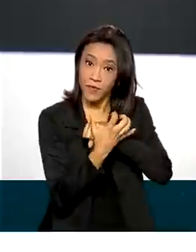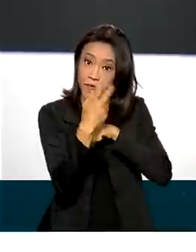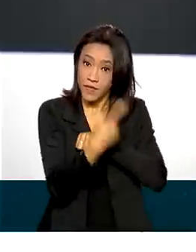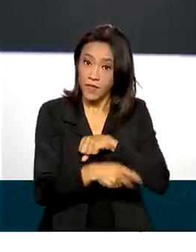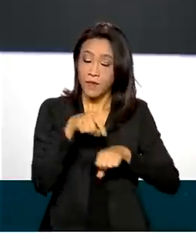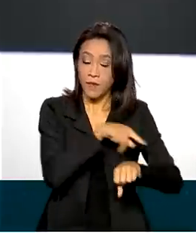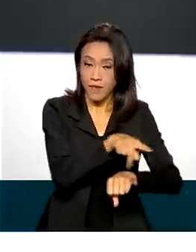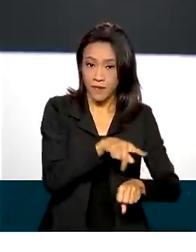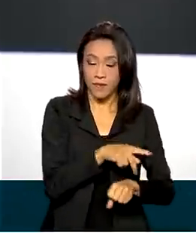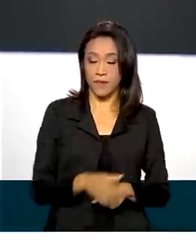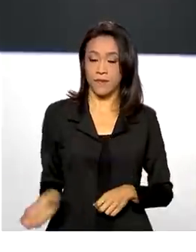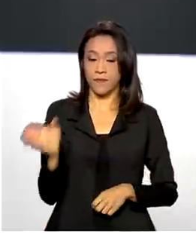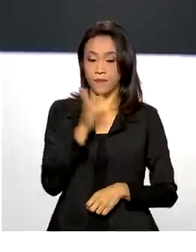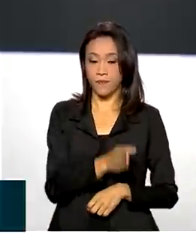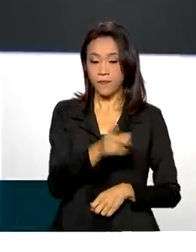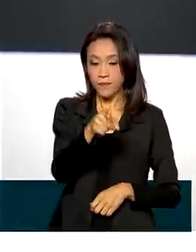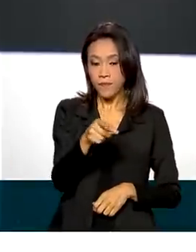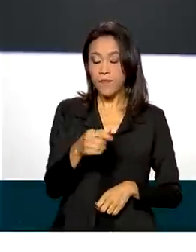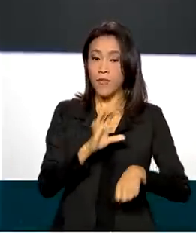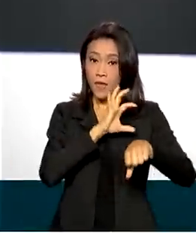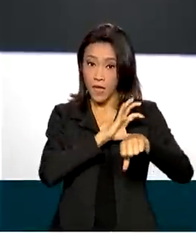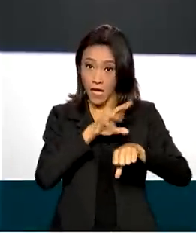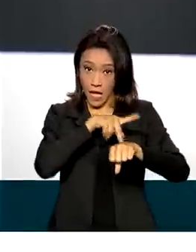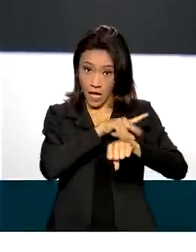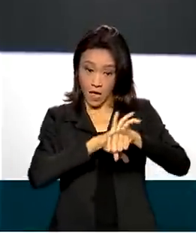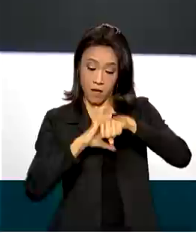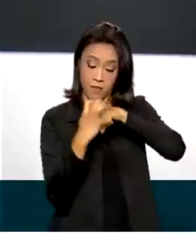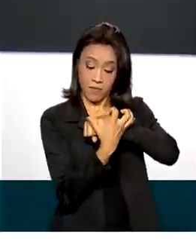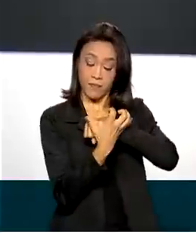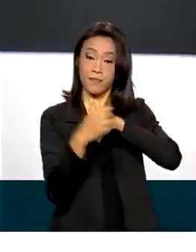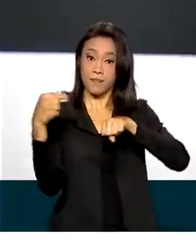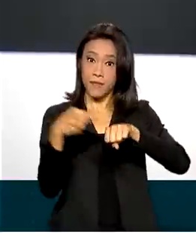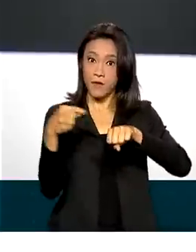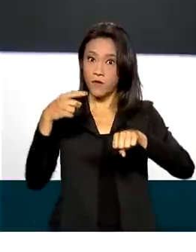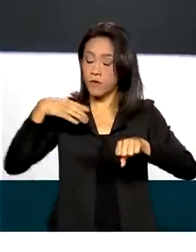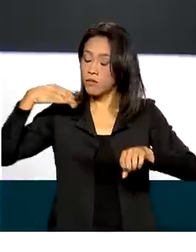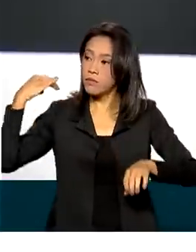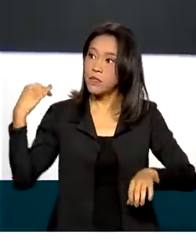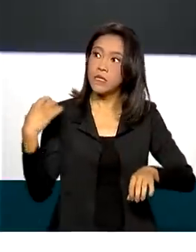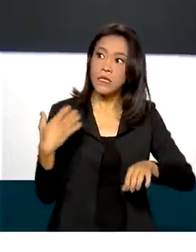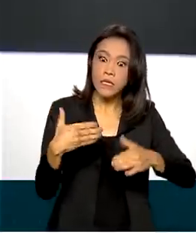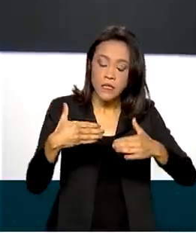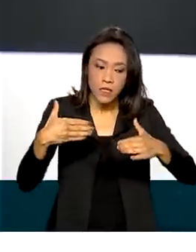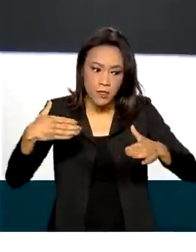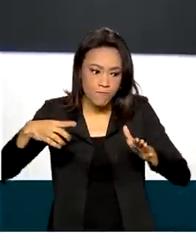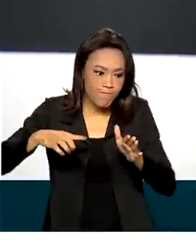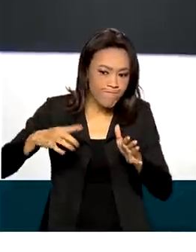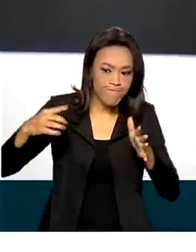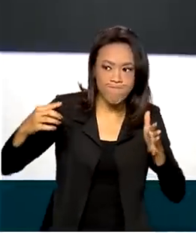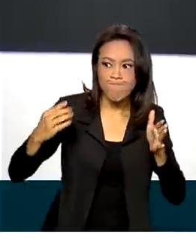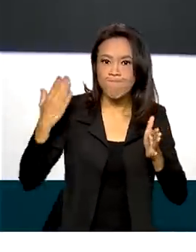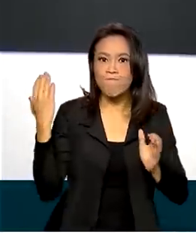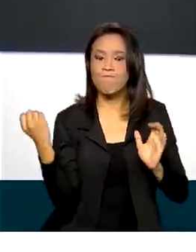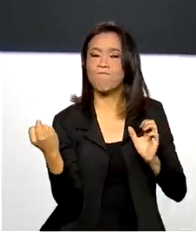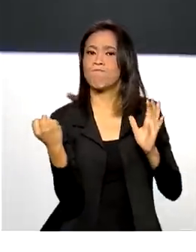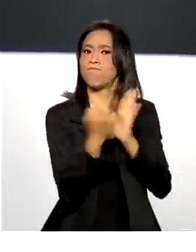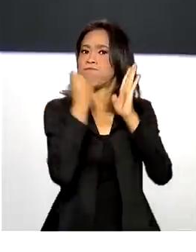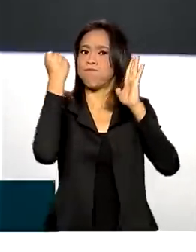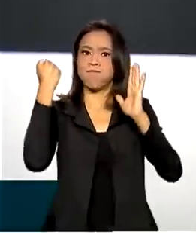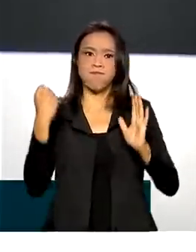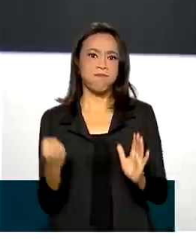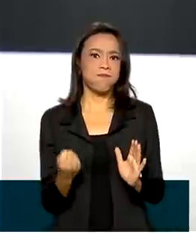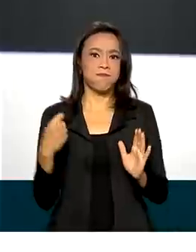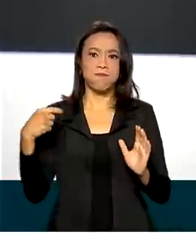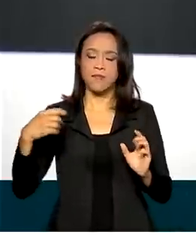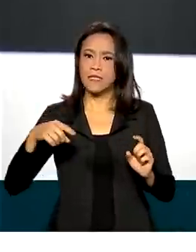A pandemia de covid-19 foi um divisor de águas. Foi um momento no qual o conjunto mais amplo da sociedade